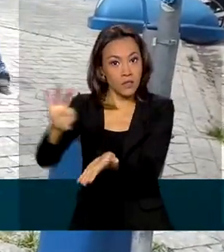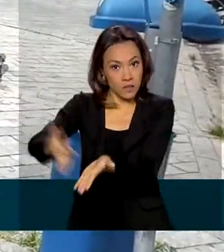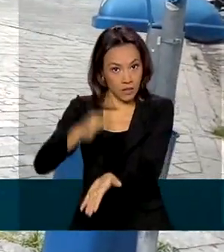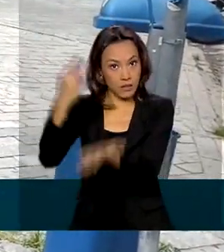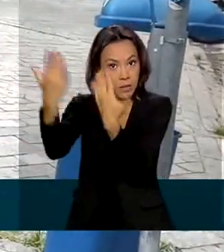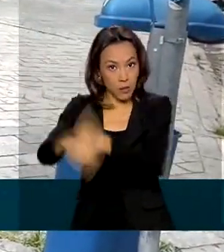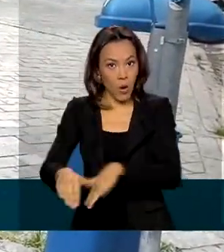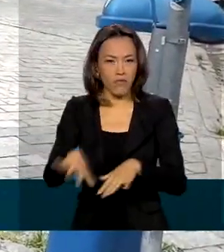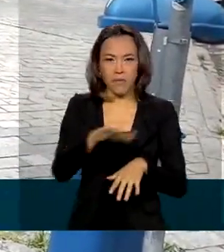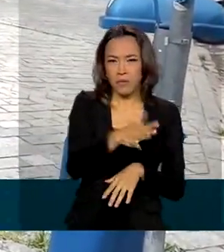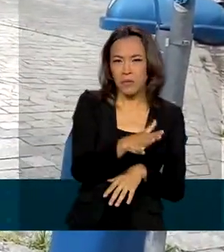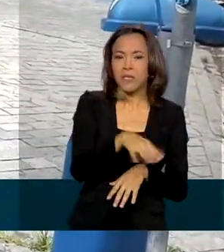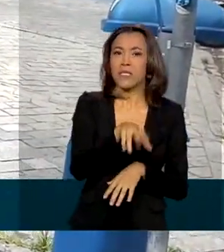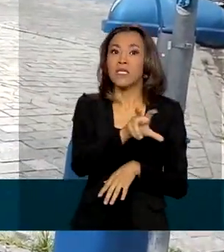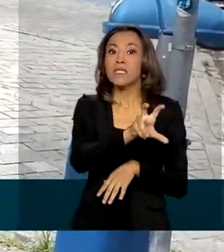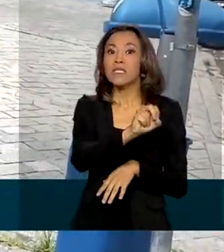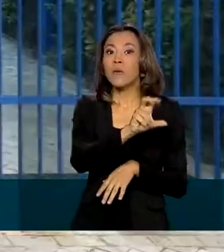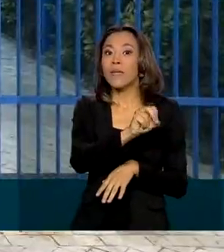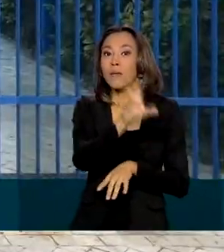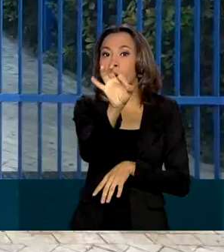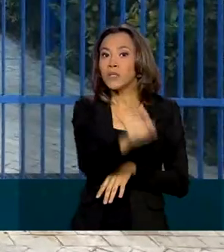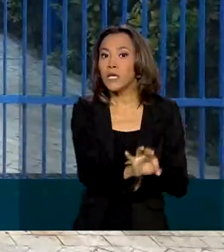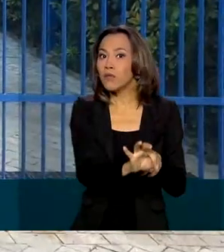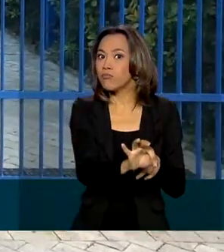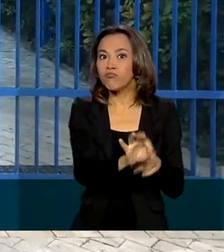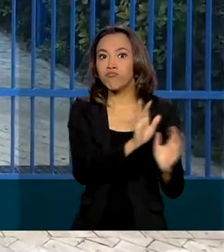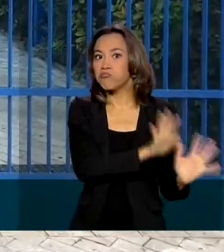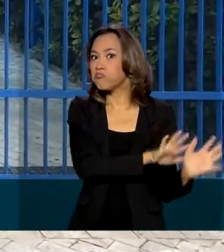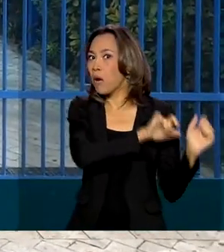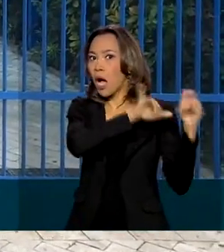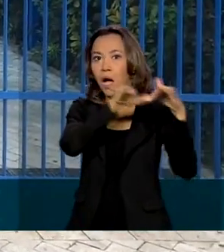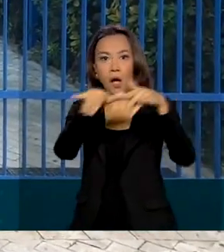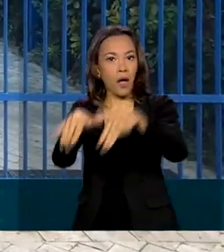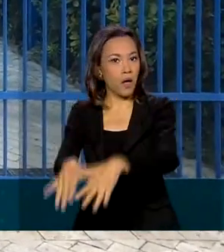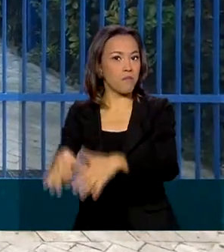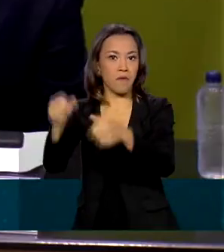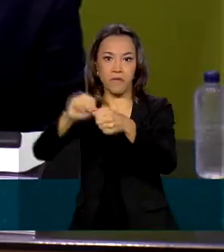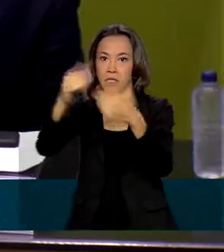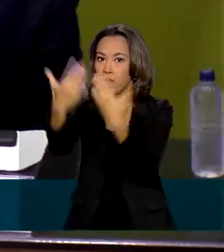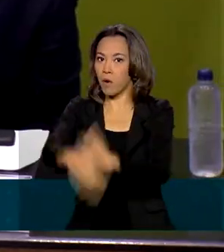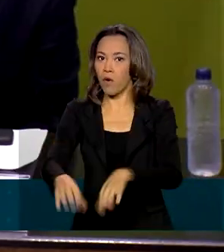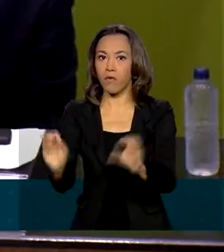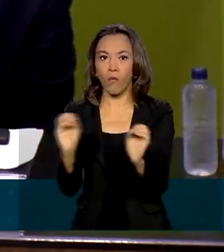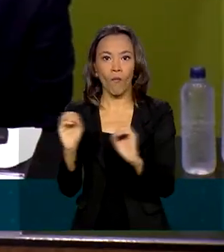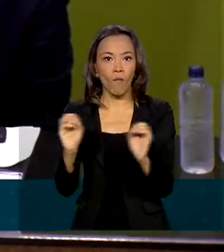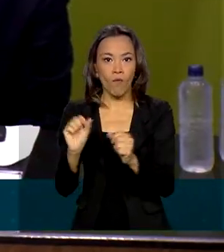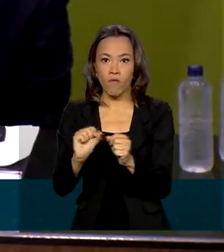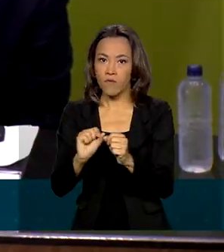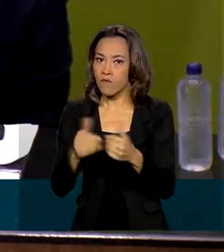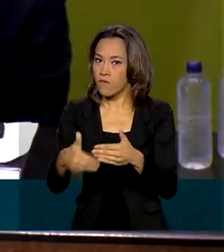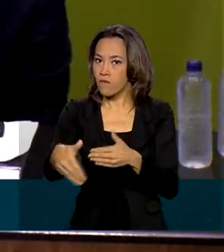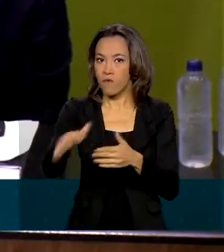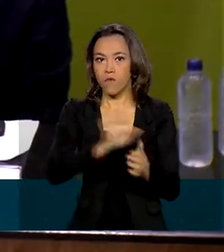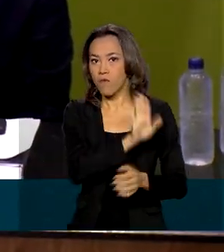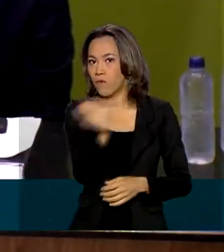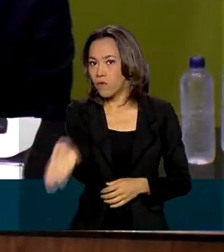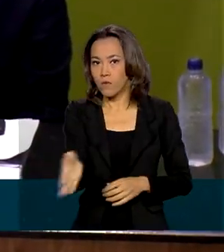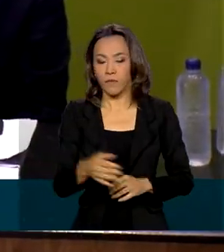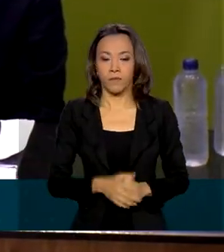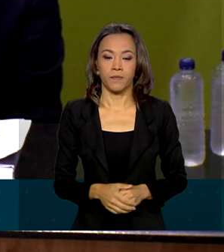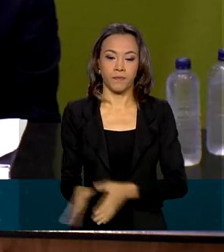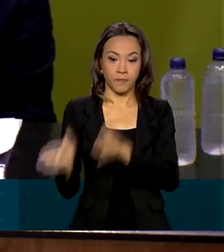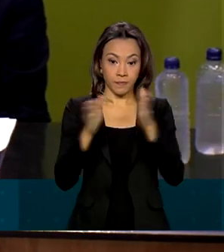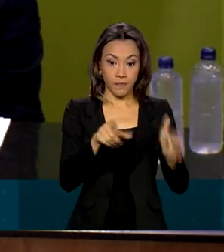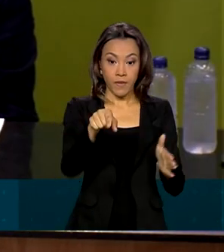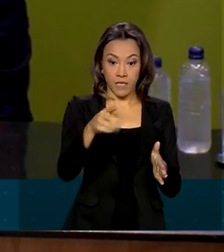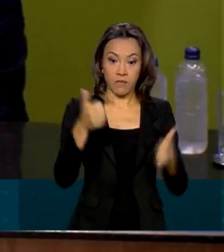pouco mais de 50% não compareceu para fazer a prova. No meio de uma crise, uma